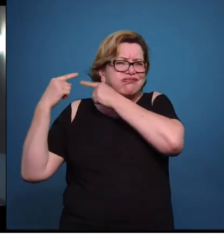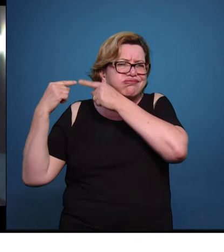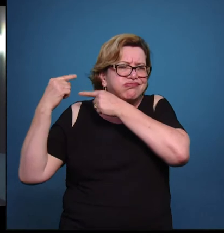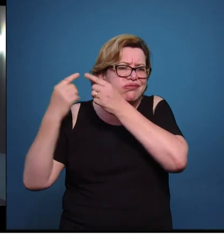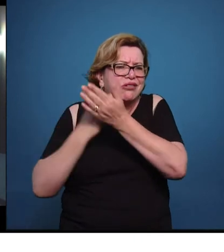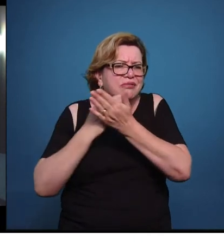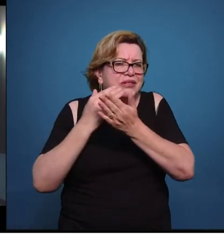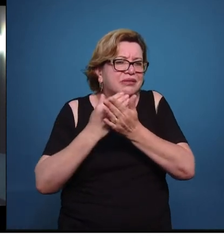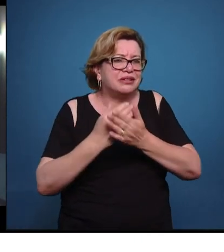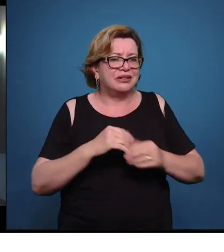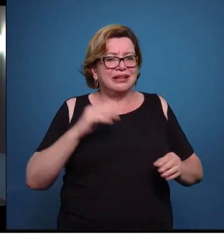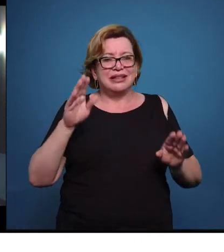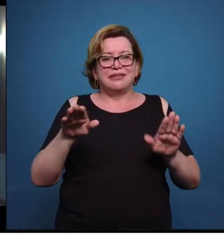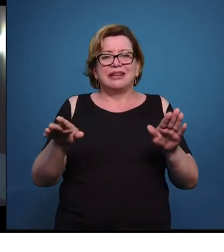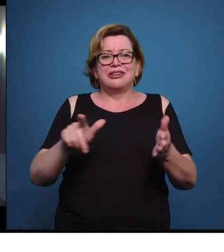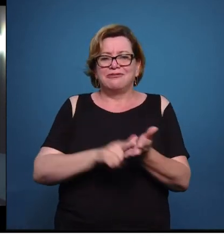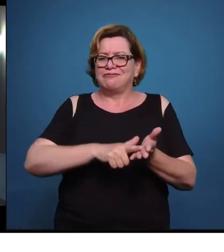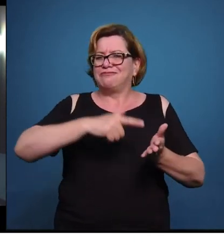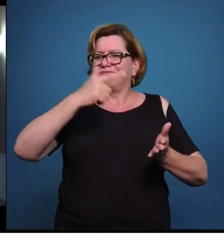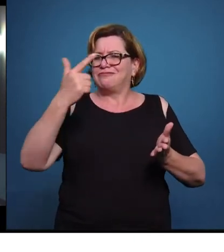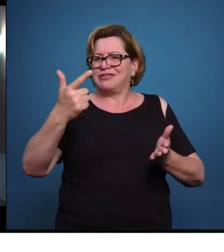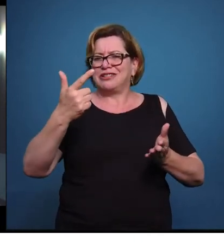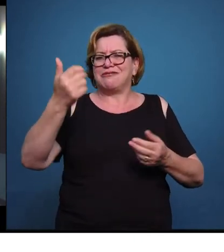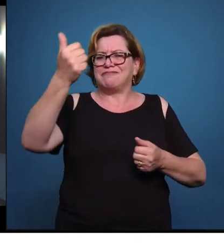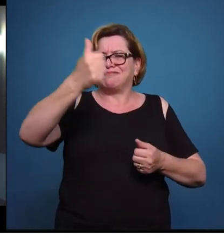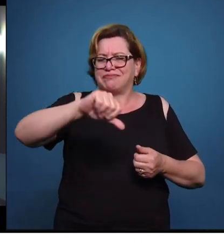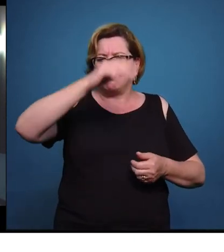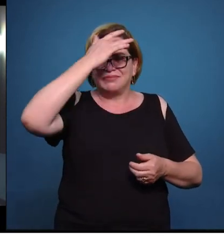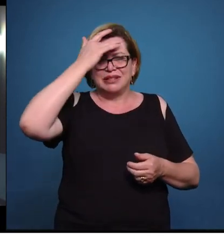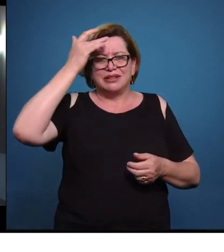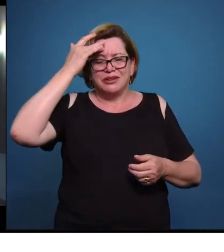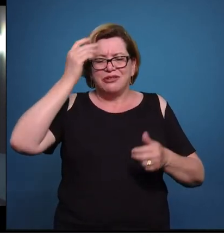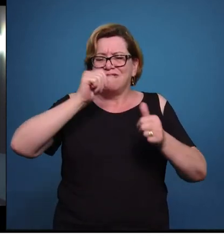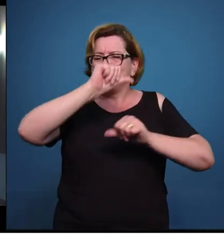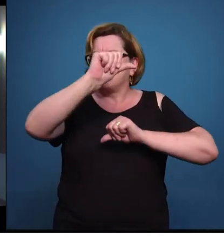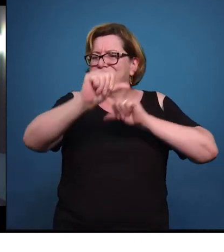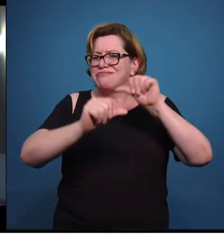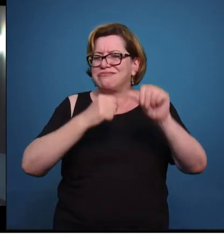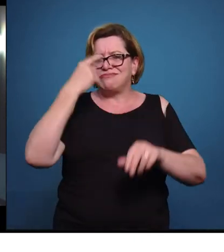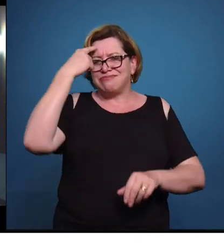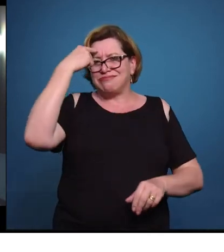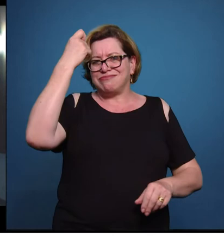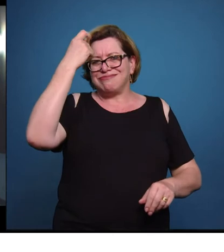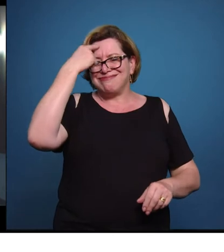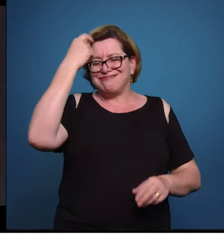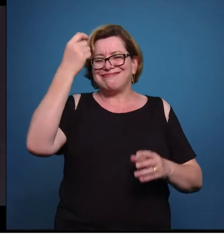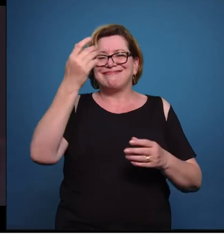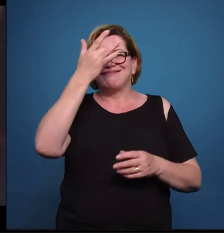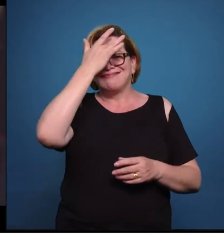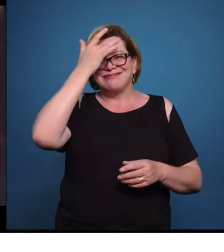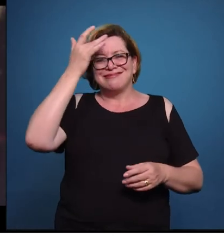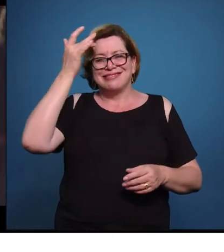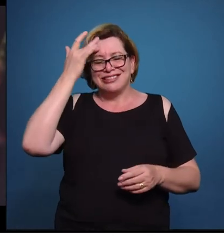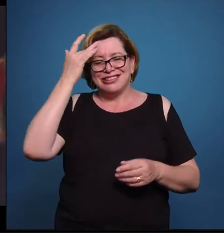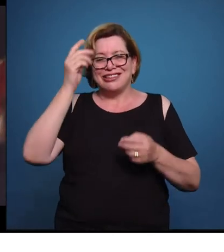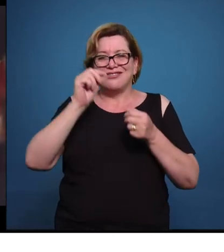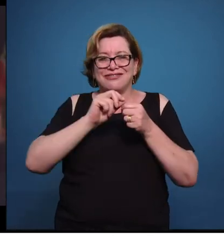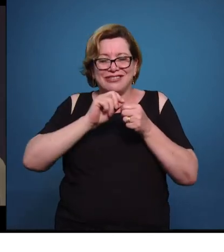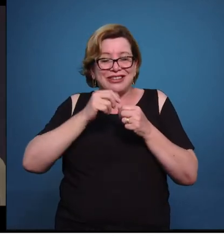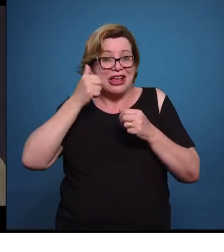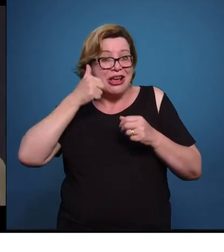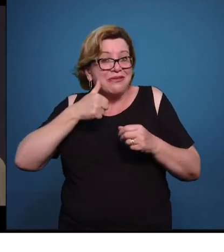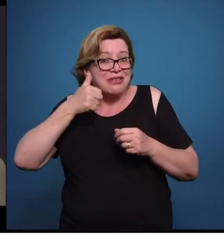jornal derrubou pessoas, colocou outras. O jornal mudou ideias. O jornal fez com que a mulher se